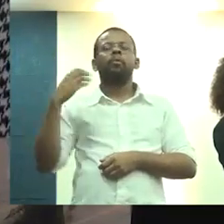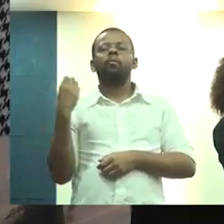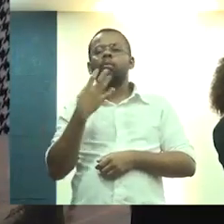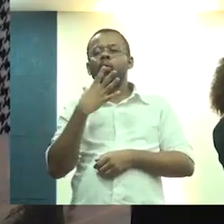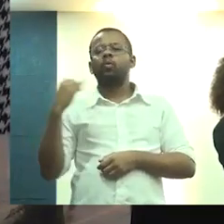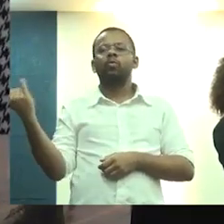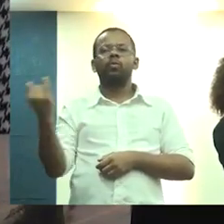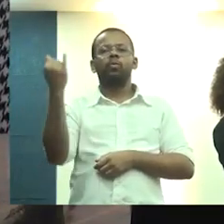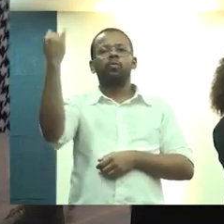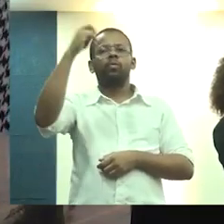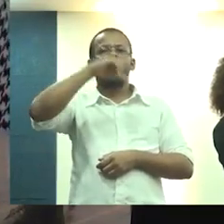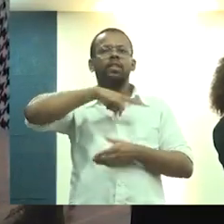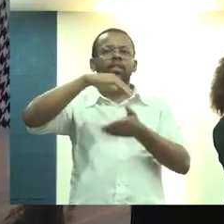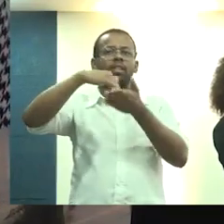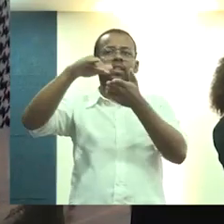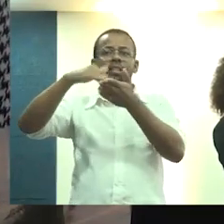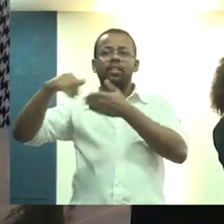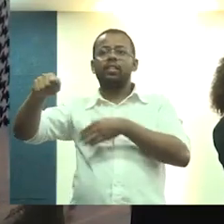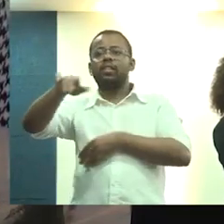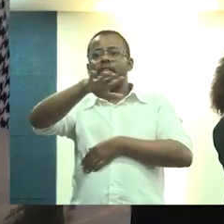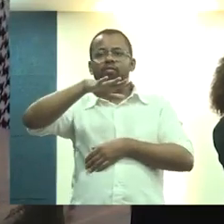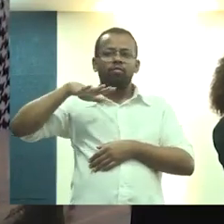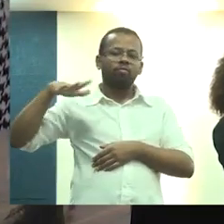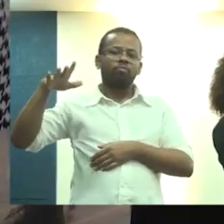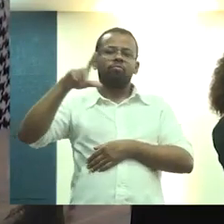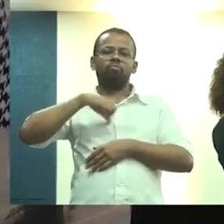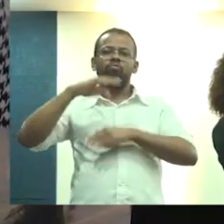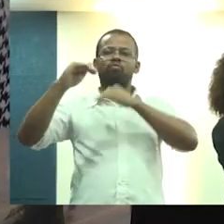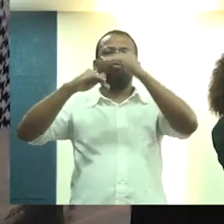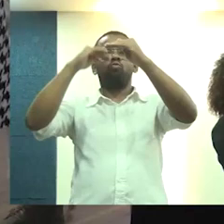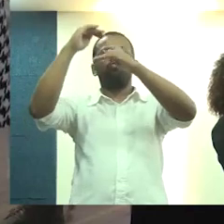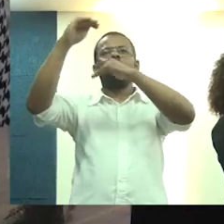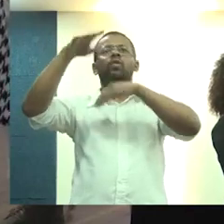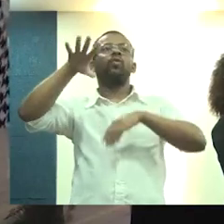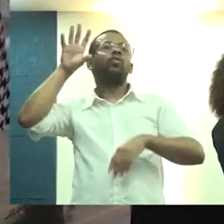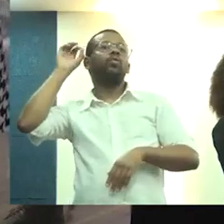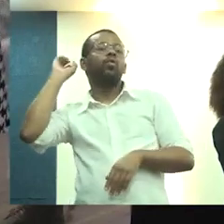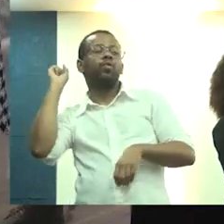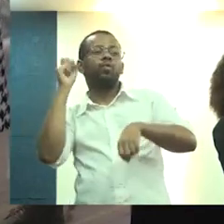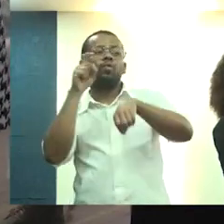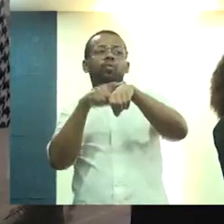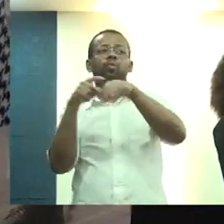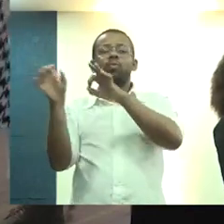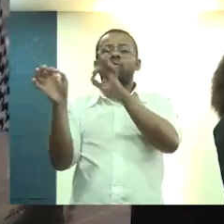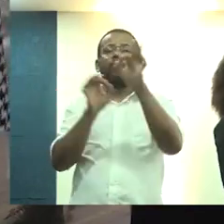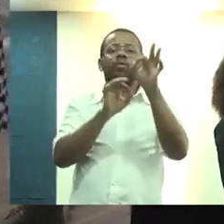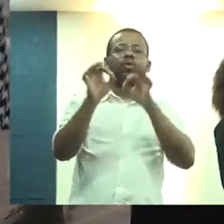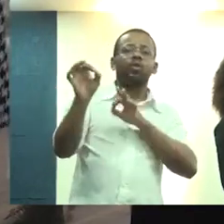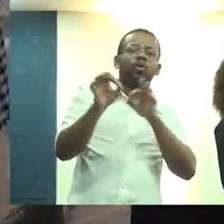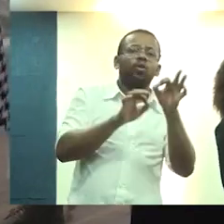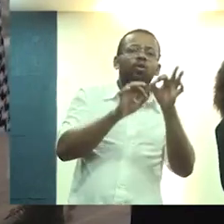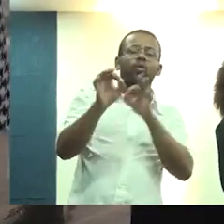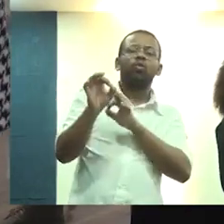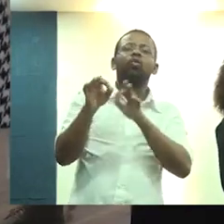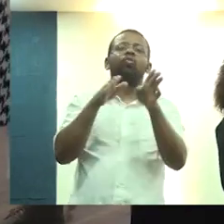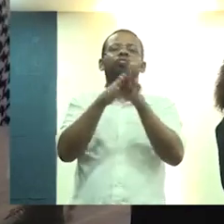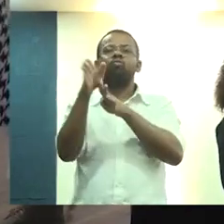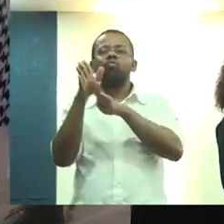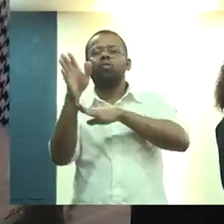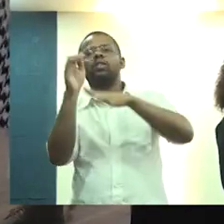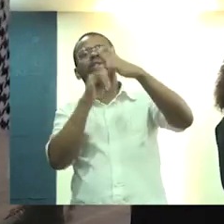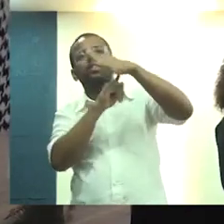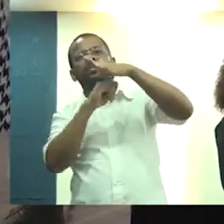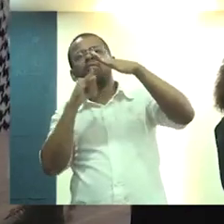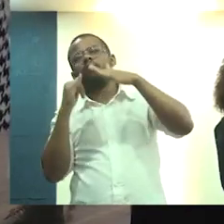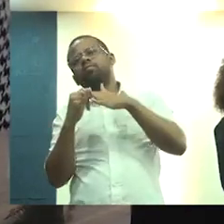e reforçar que a Secretaria-Geral da Presidência segue de portas abertas para ouvir os movimentos, para ouvir as organizações, os conselhos, as